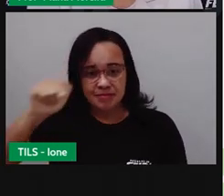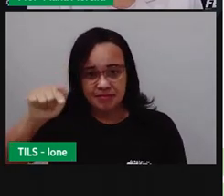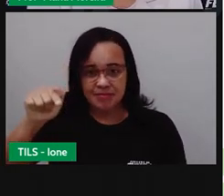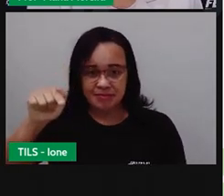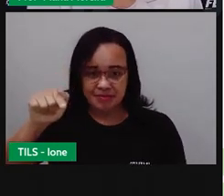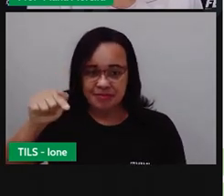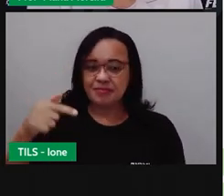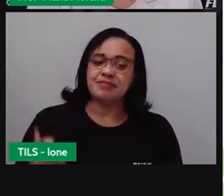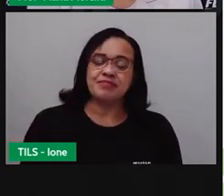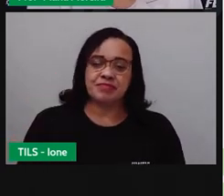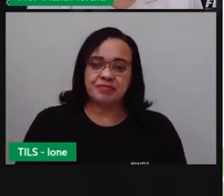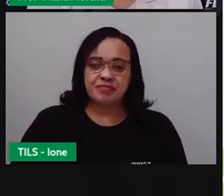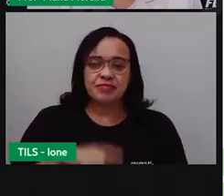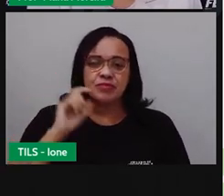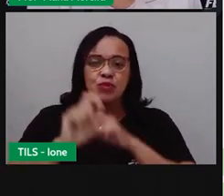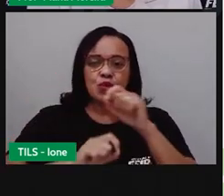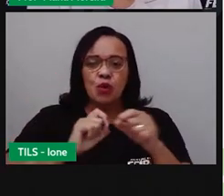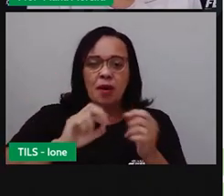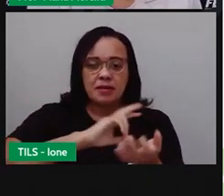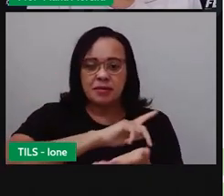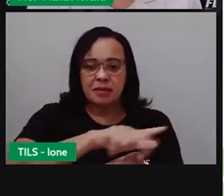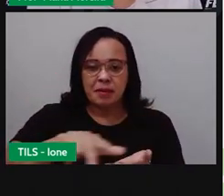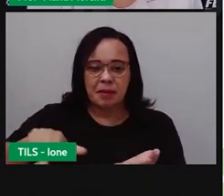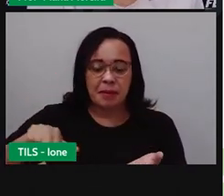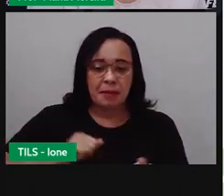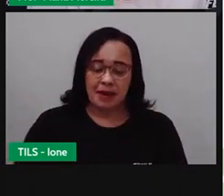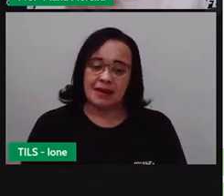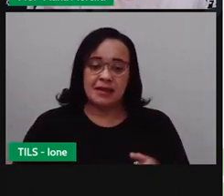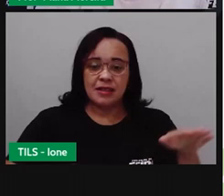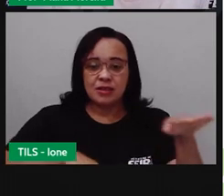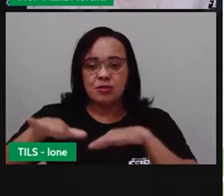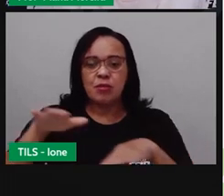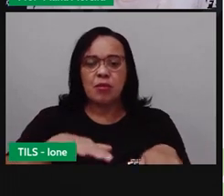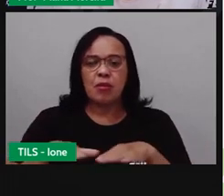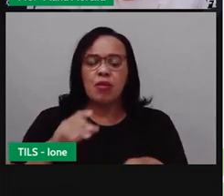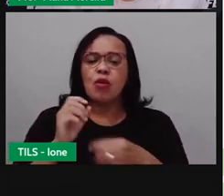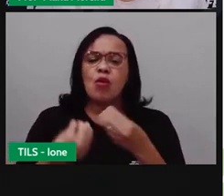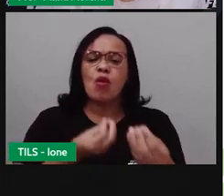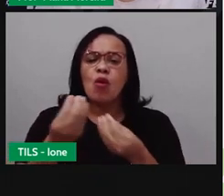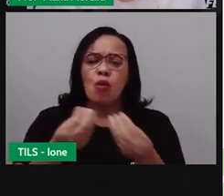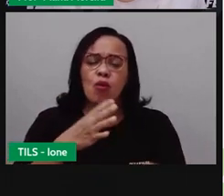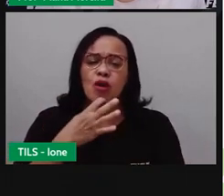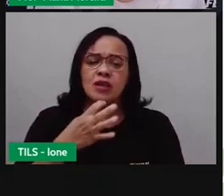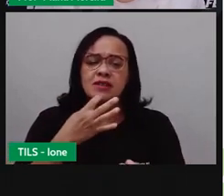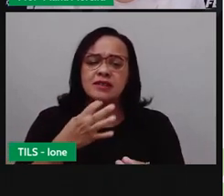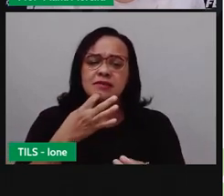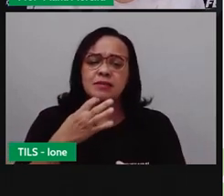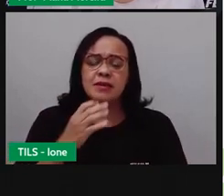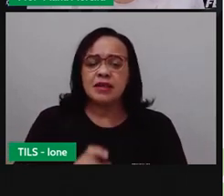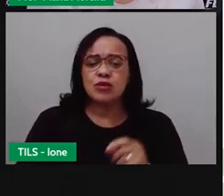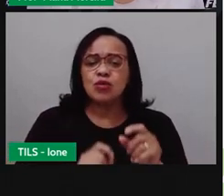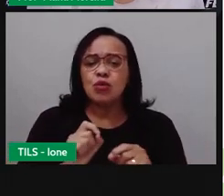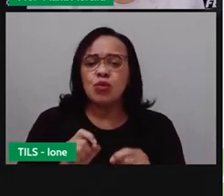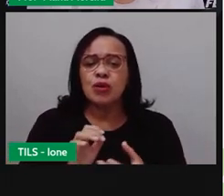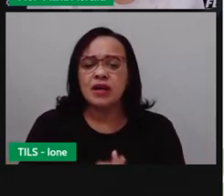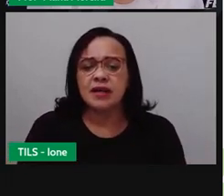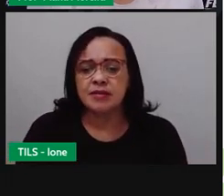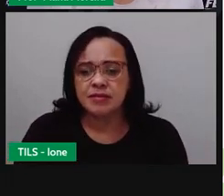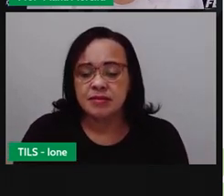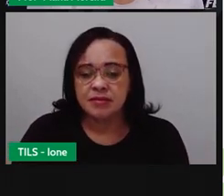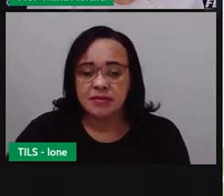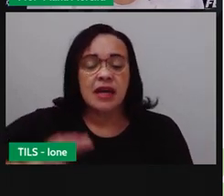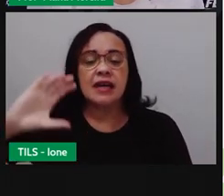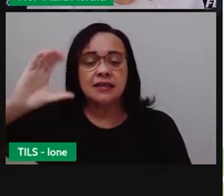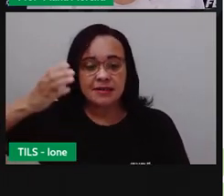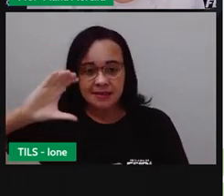meios de locomoção, né? Nossa área de conhecimento interdisciplinar, ciências